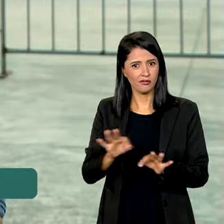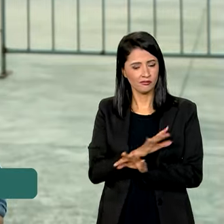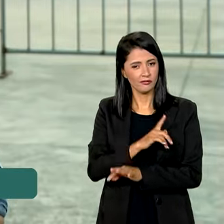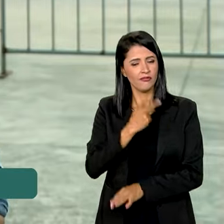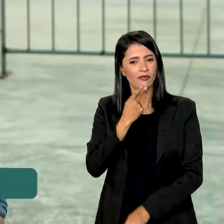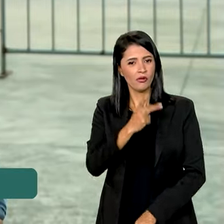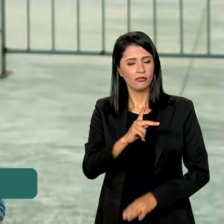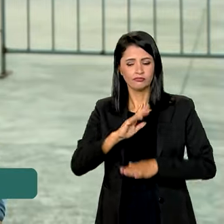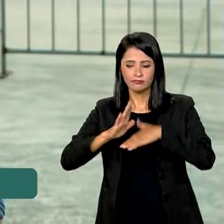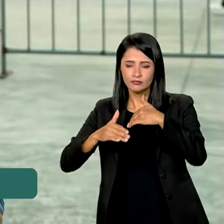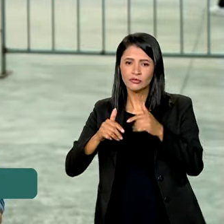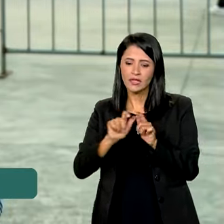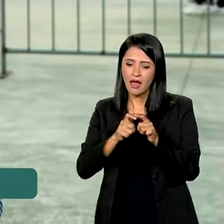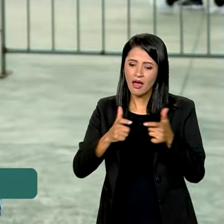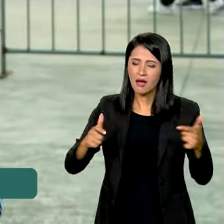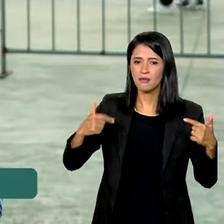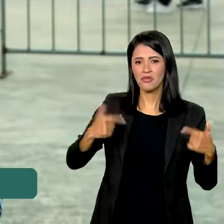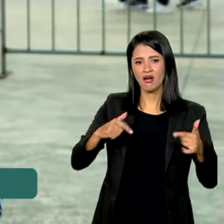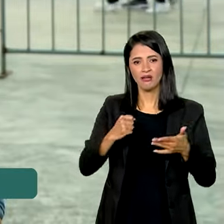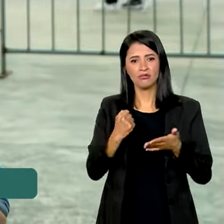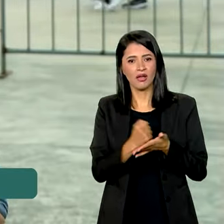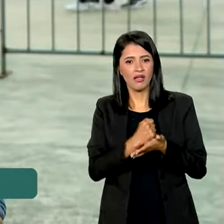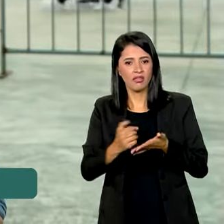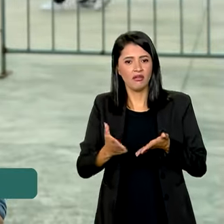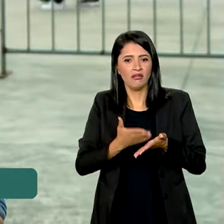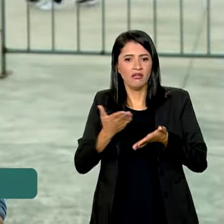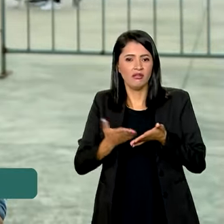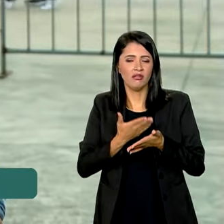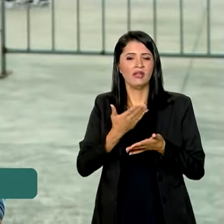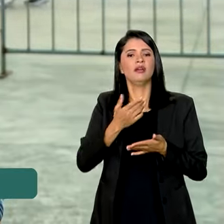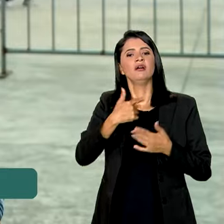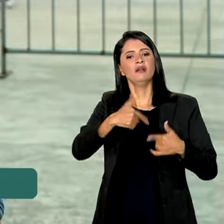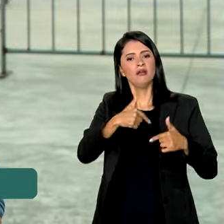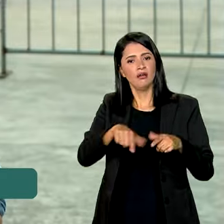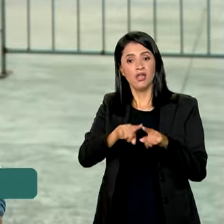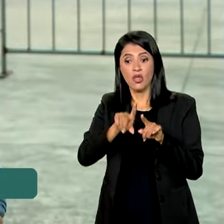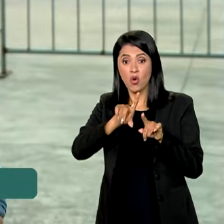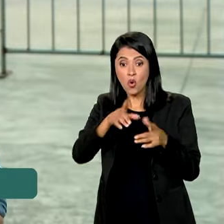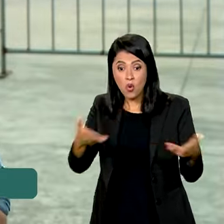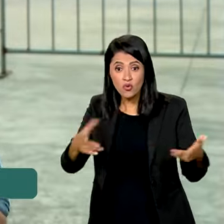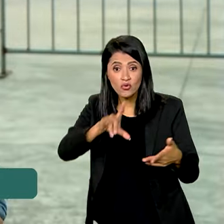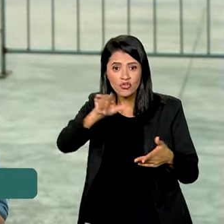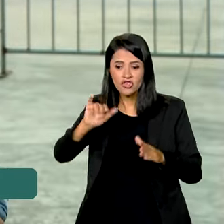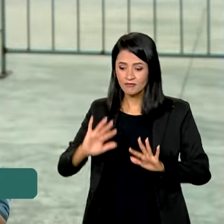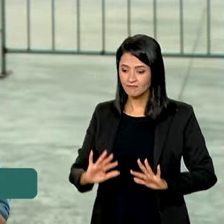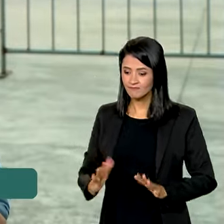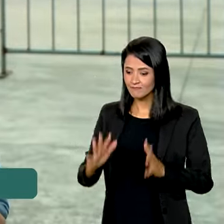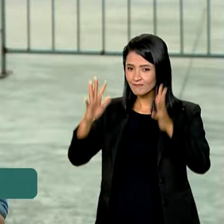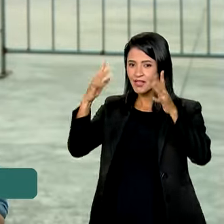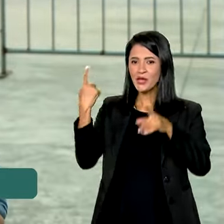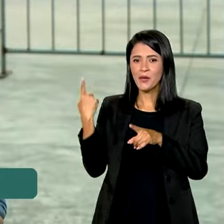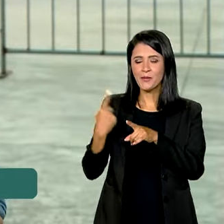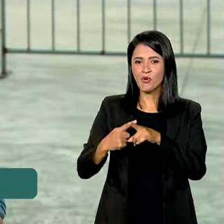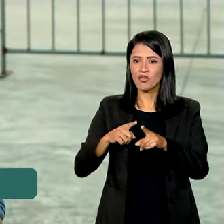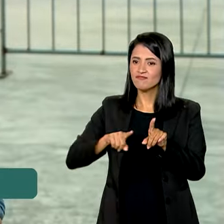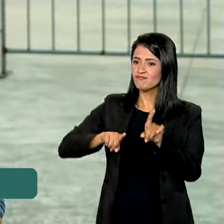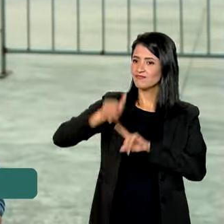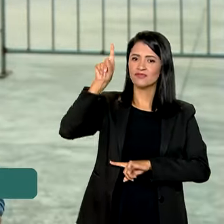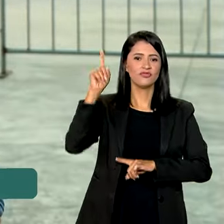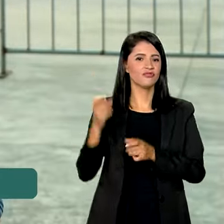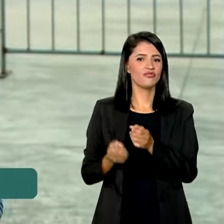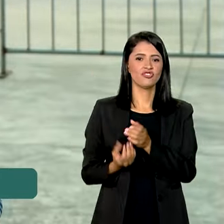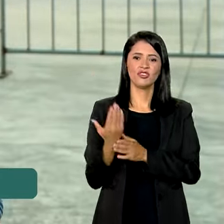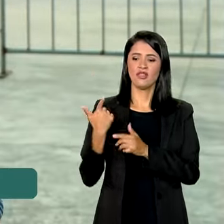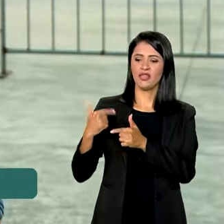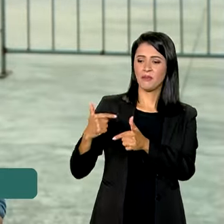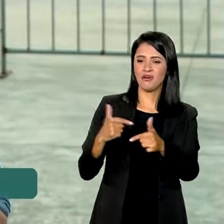falou do crescimento do emprego com carteira assinada. Disse que hoje é um dia para se comemorar, porque houve um recorde de geração de